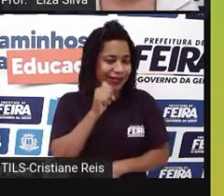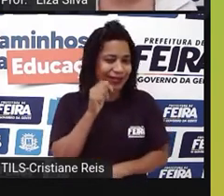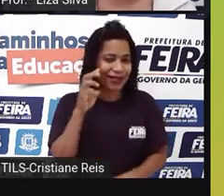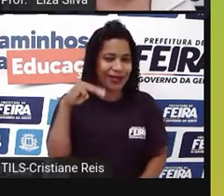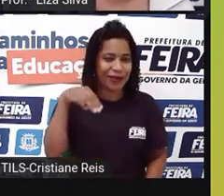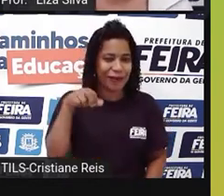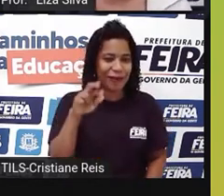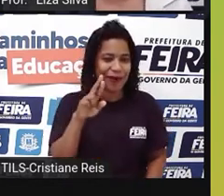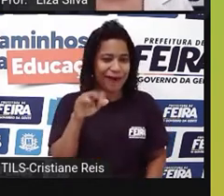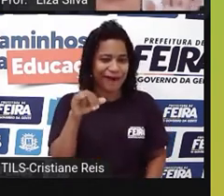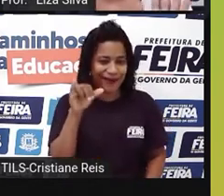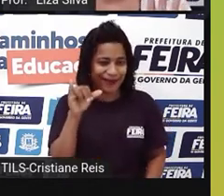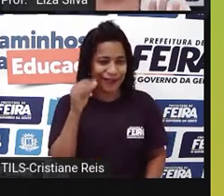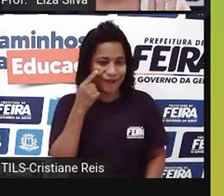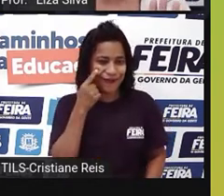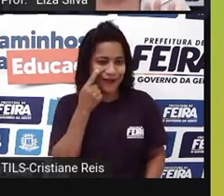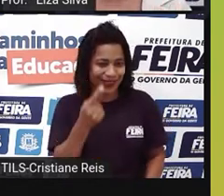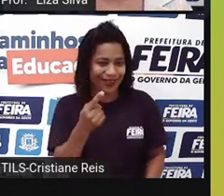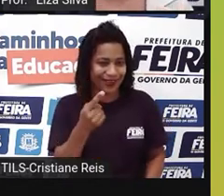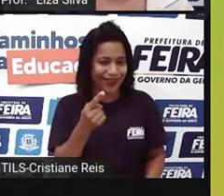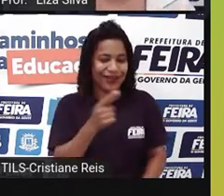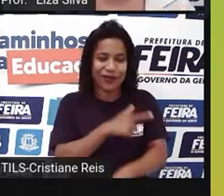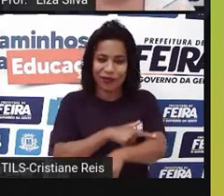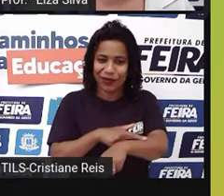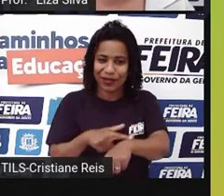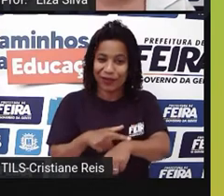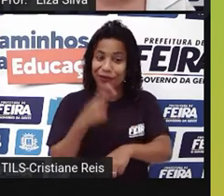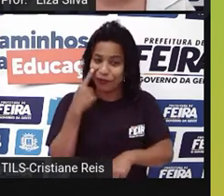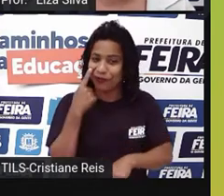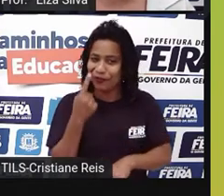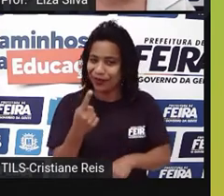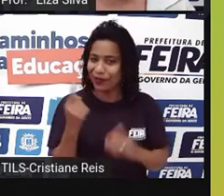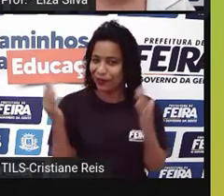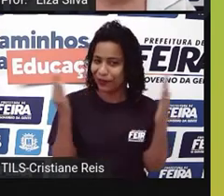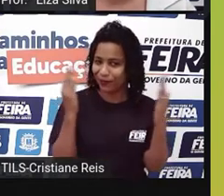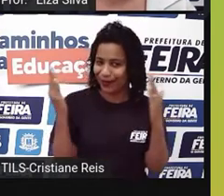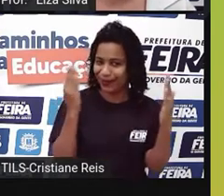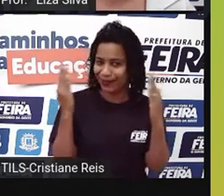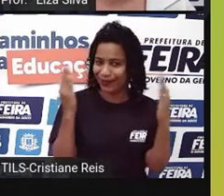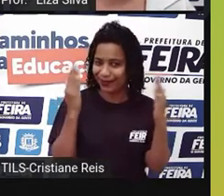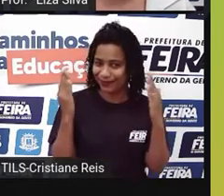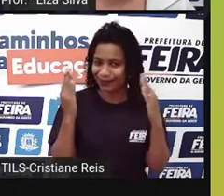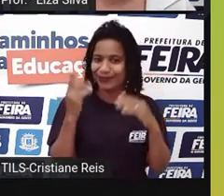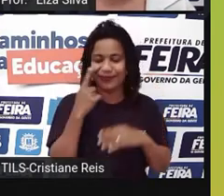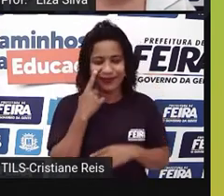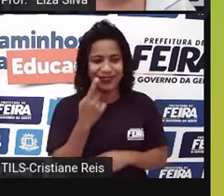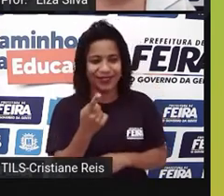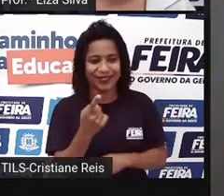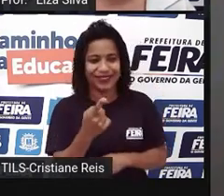ao comportamento de John. Já, já, nós vamos conversar sobre isso, ok? Let's go.